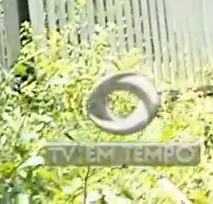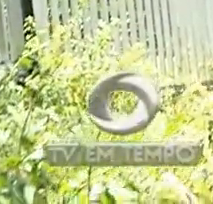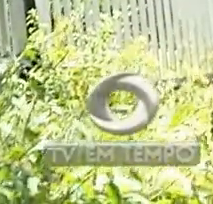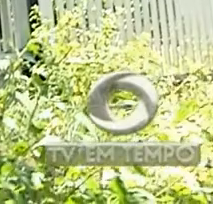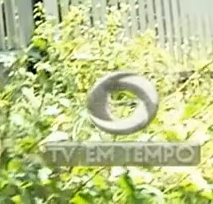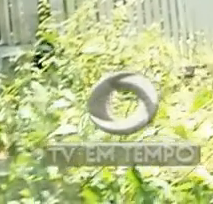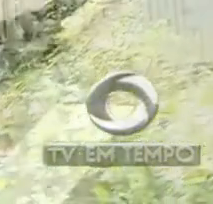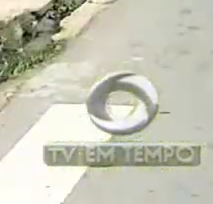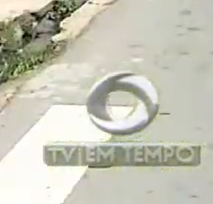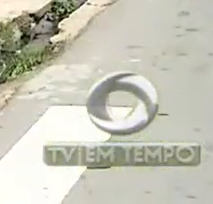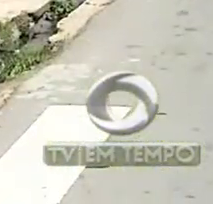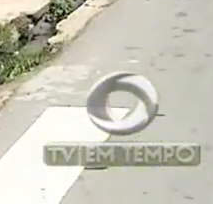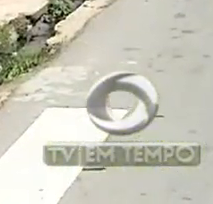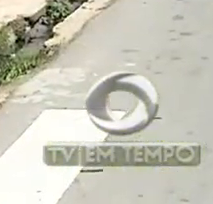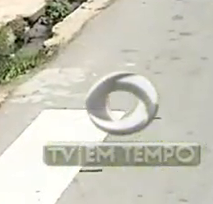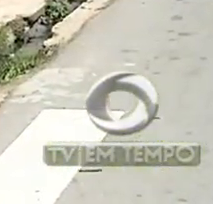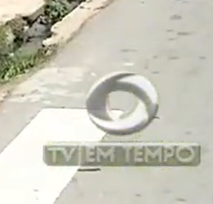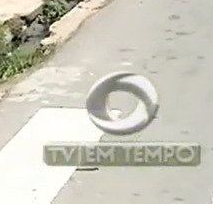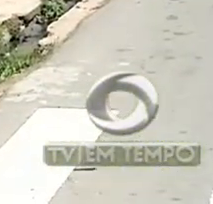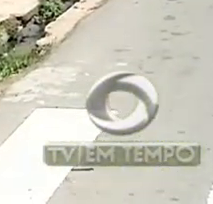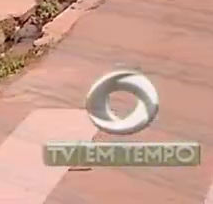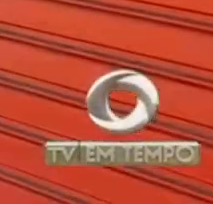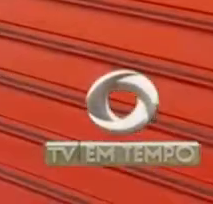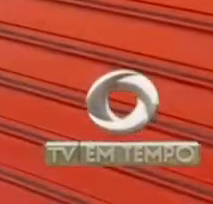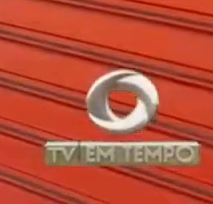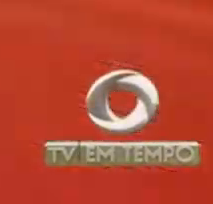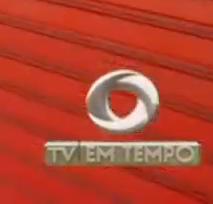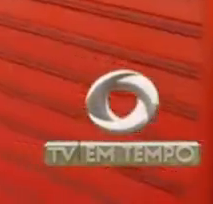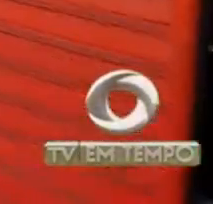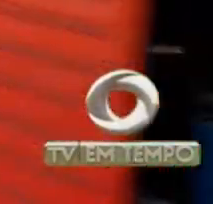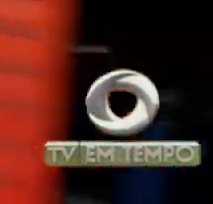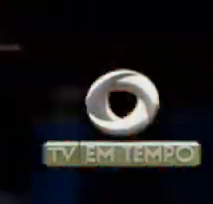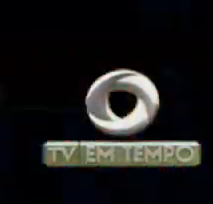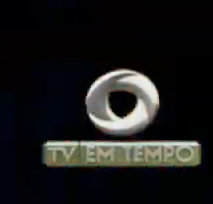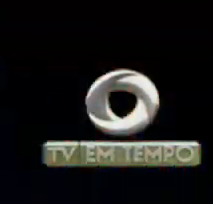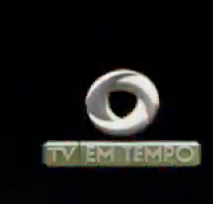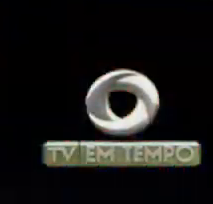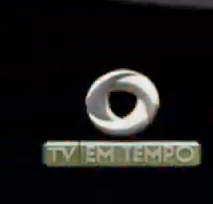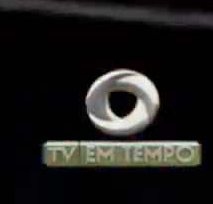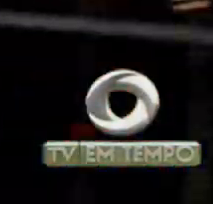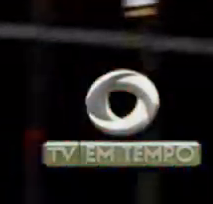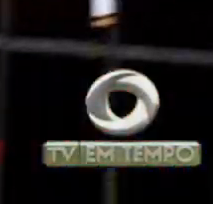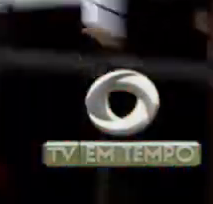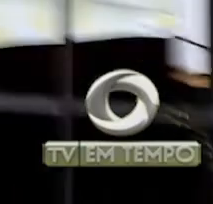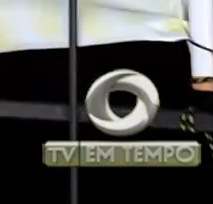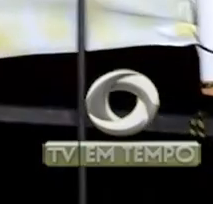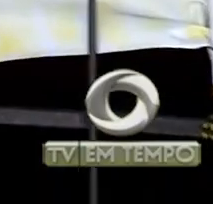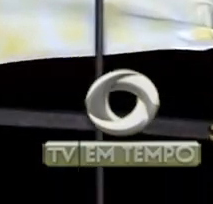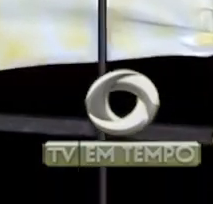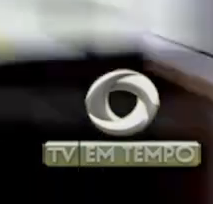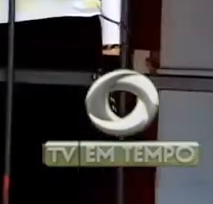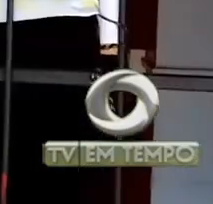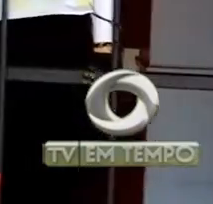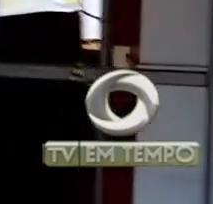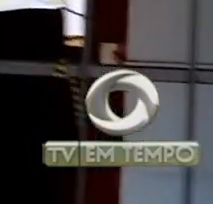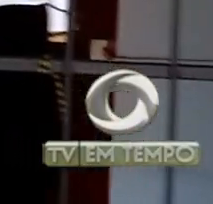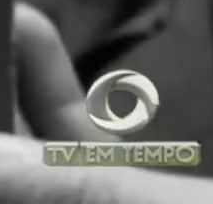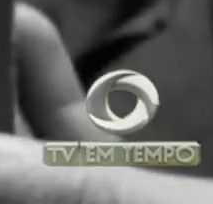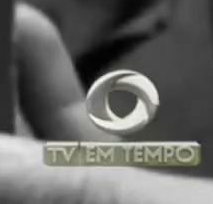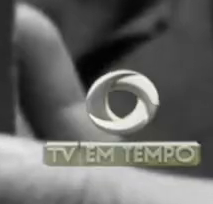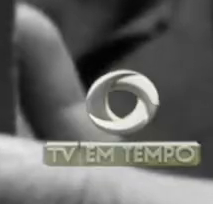fecharam as portas no Estado, no auge da crise em 2016. E a maioria ainda não se recuperou.